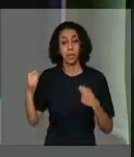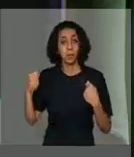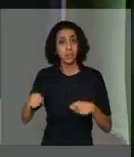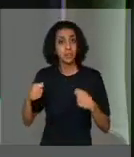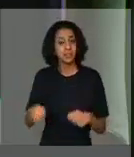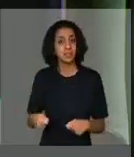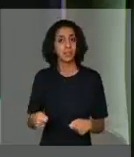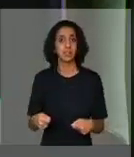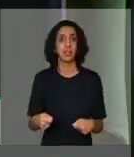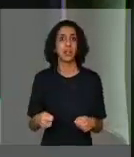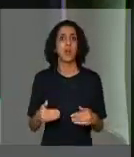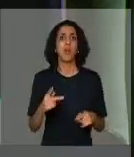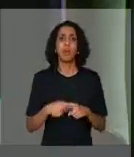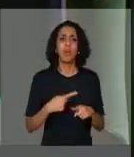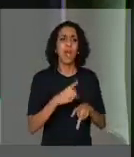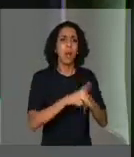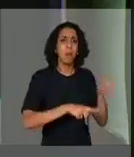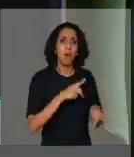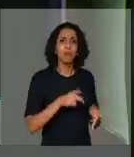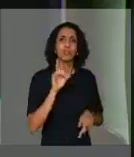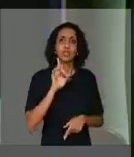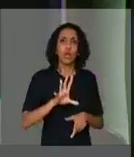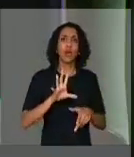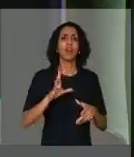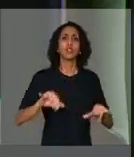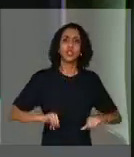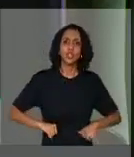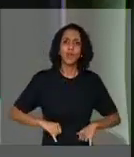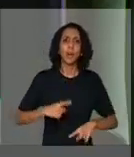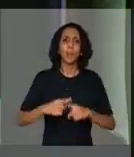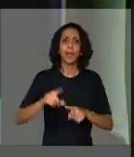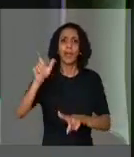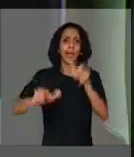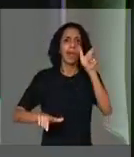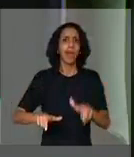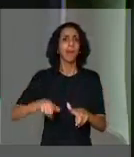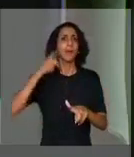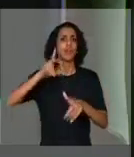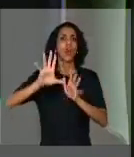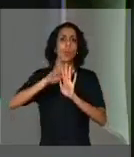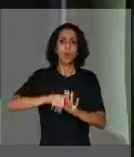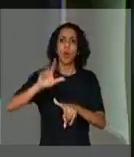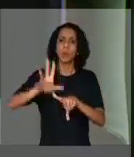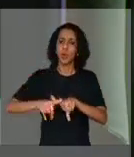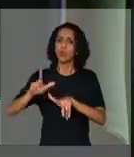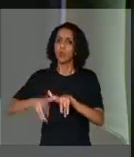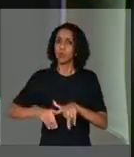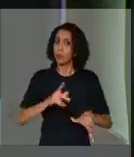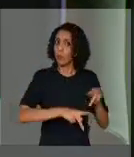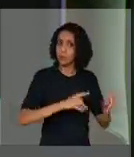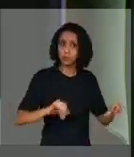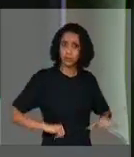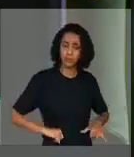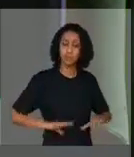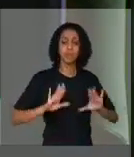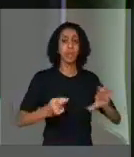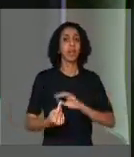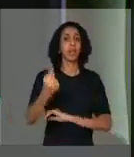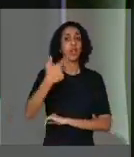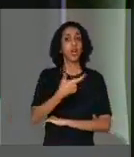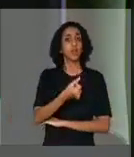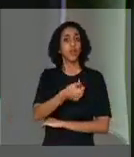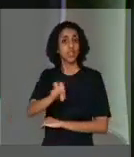que não aguentam mais pagar a conta de tanta corrupção. eu quero lembrar aqui que, ainda em 2015, eu fui o autor,